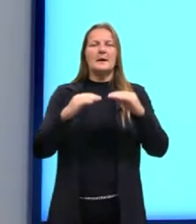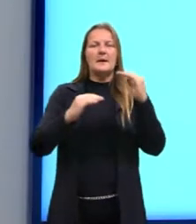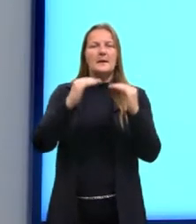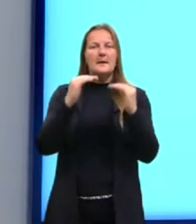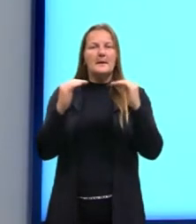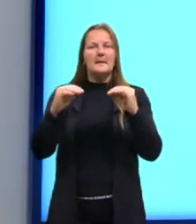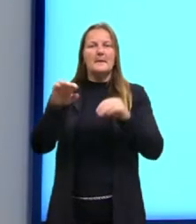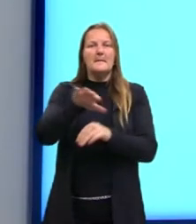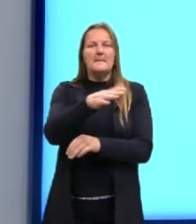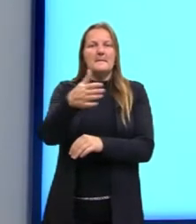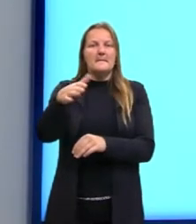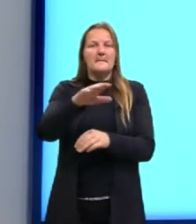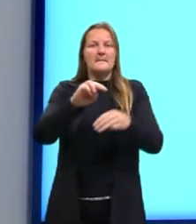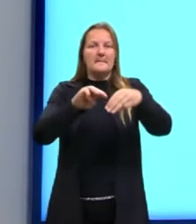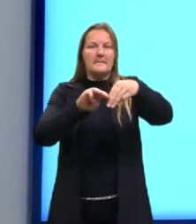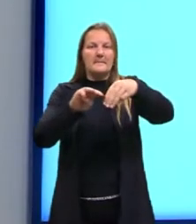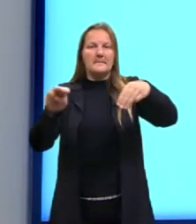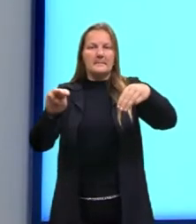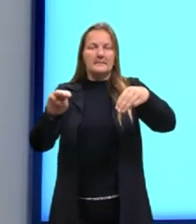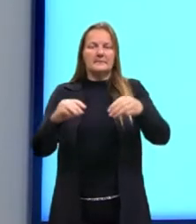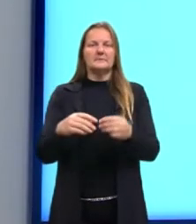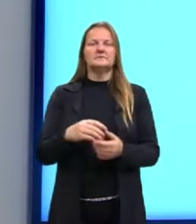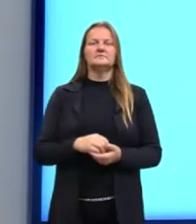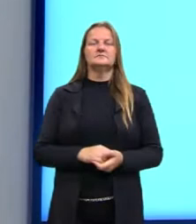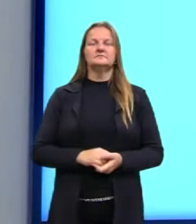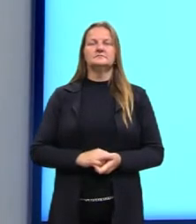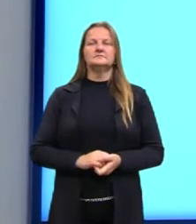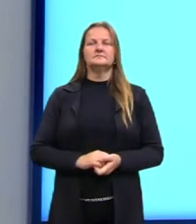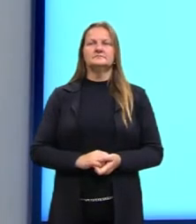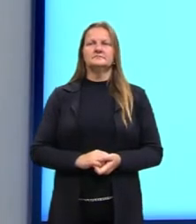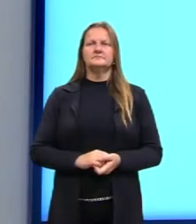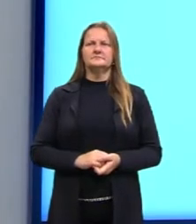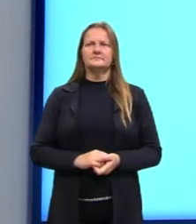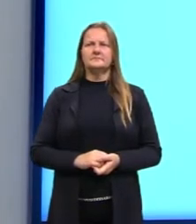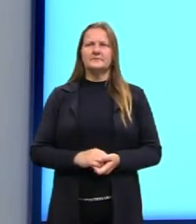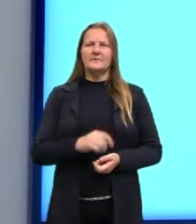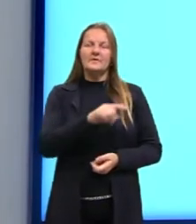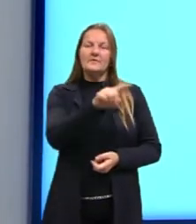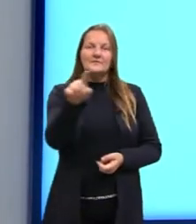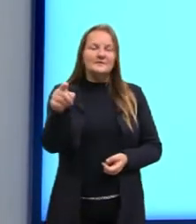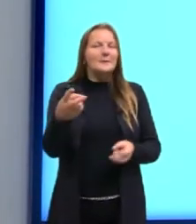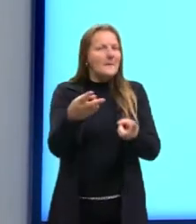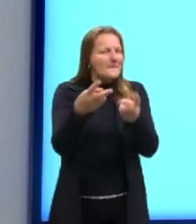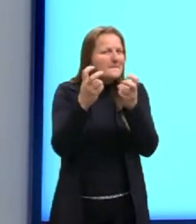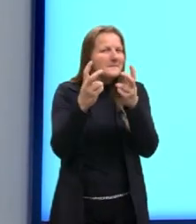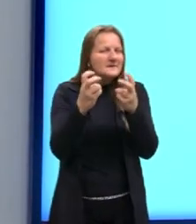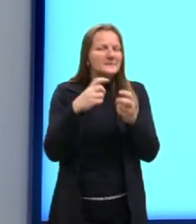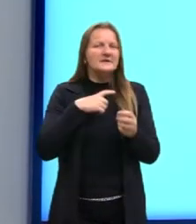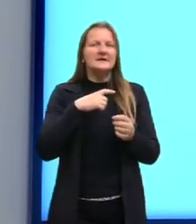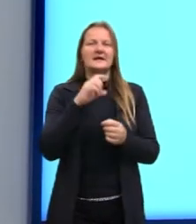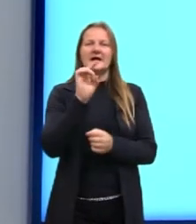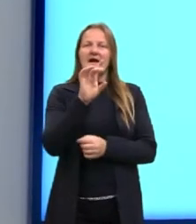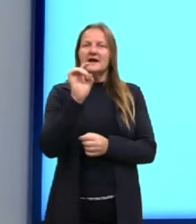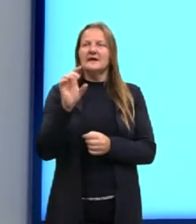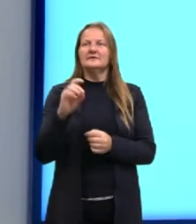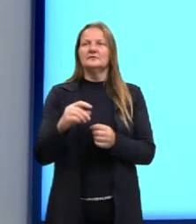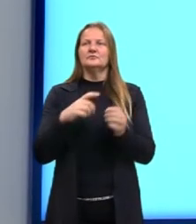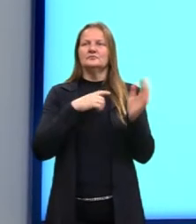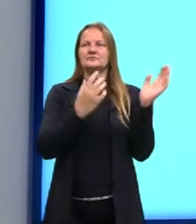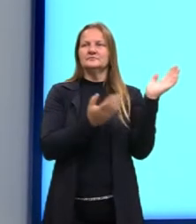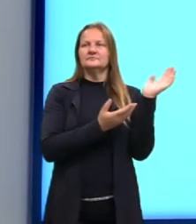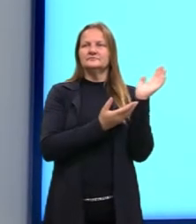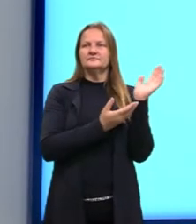central de determinados dados. Vocês vão ver que eu trouxe, em cada um dos três casos,